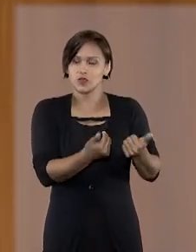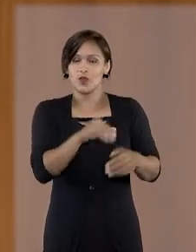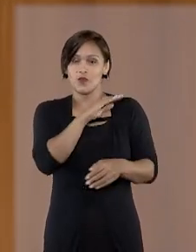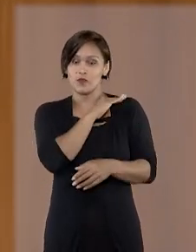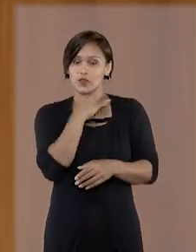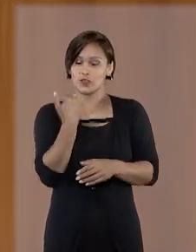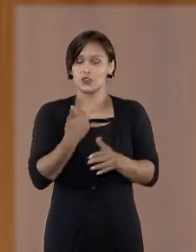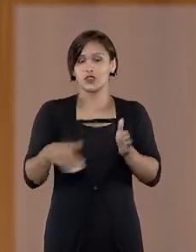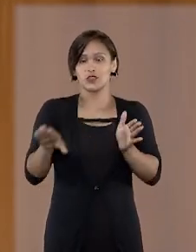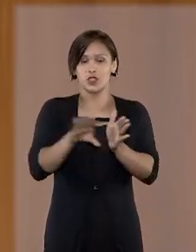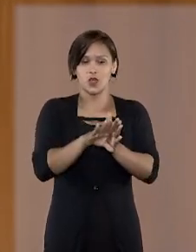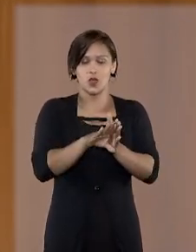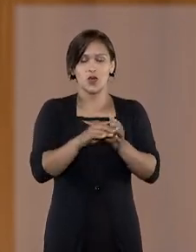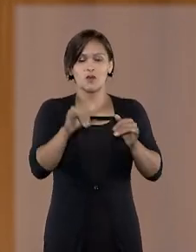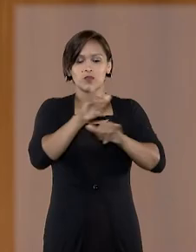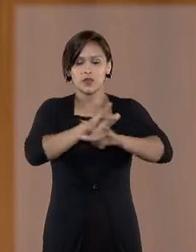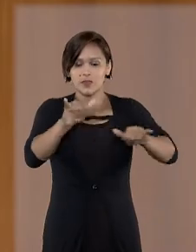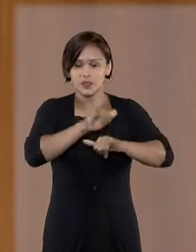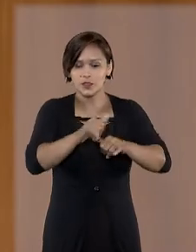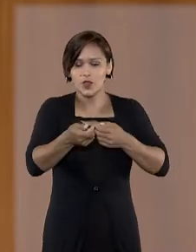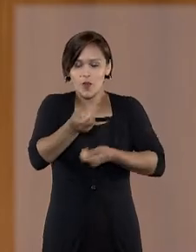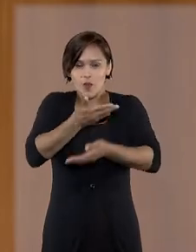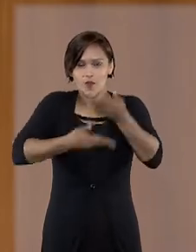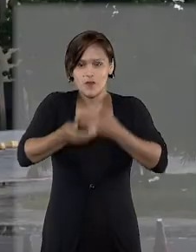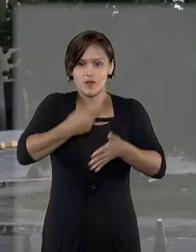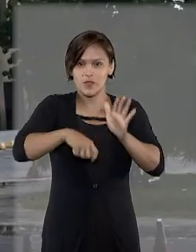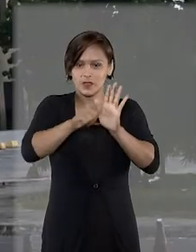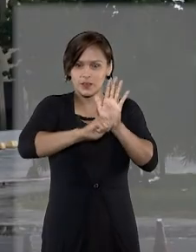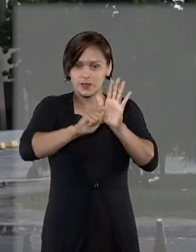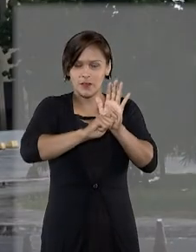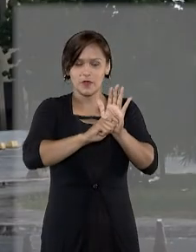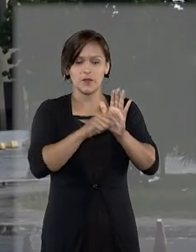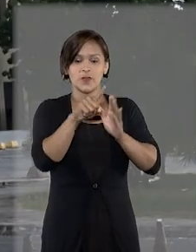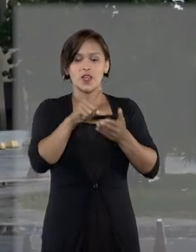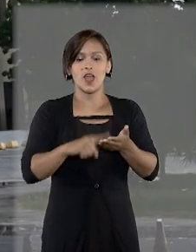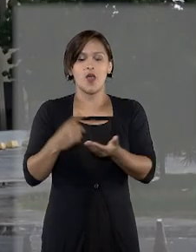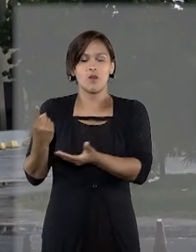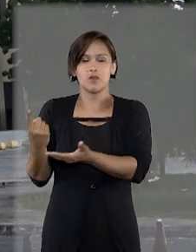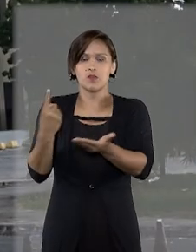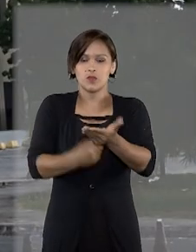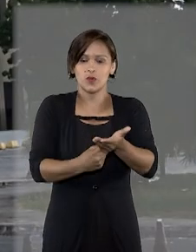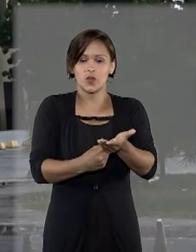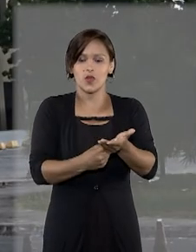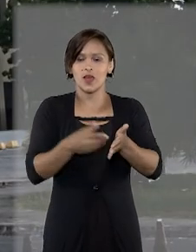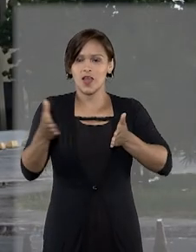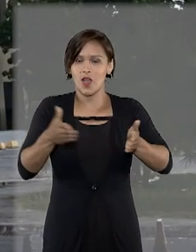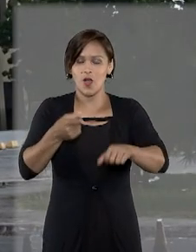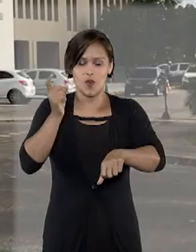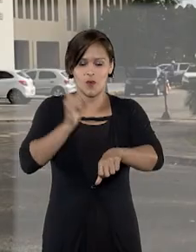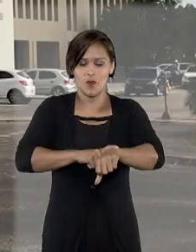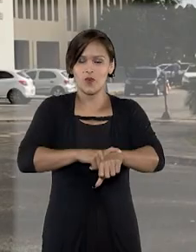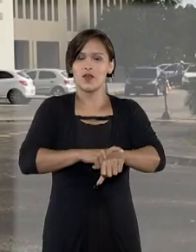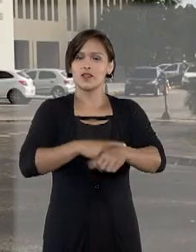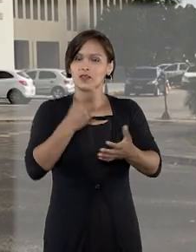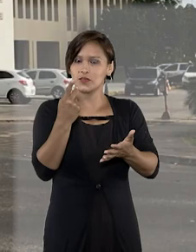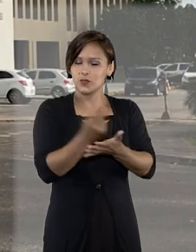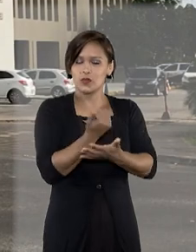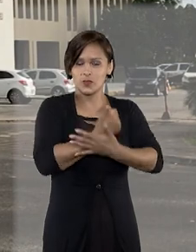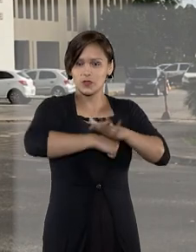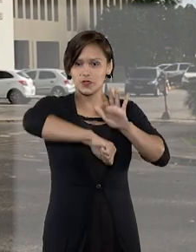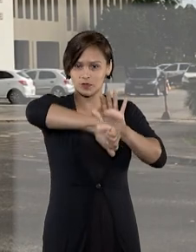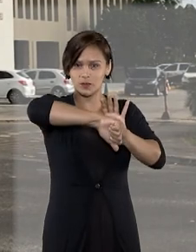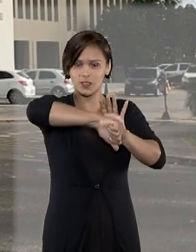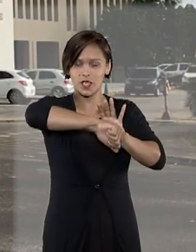denunciou o envolvimento dele com tráfico de drogas. Ao homologar a prisão em flagrante, o juiz considerou haver prova